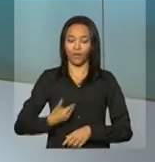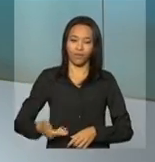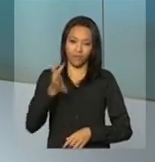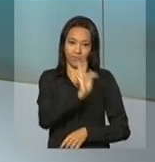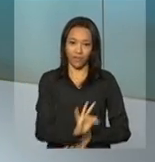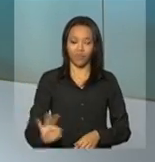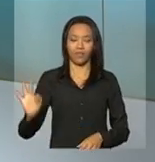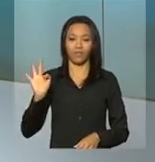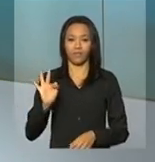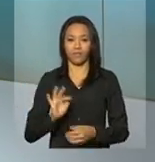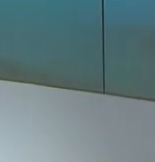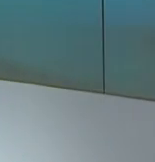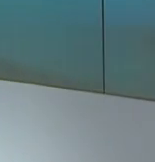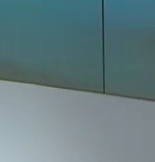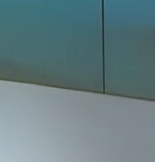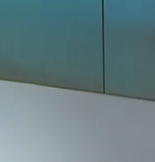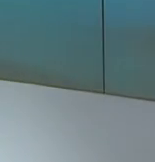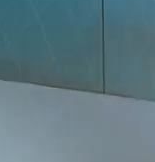TV do Governo Federal.